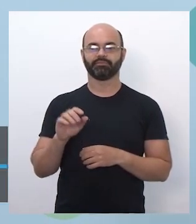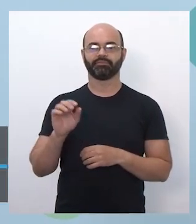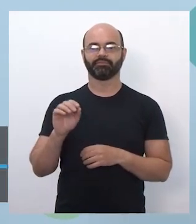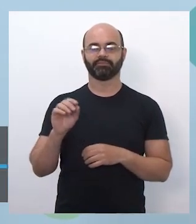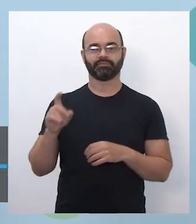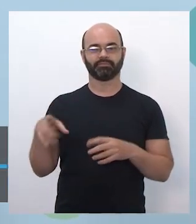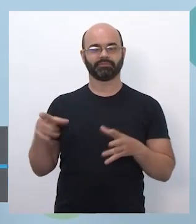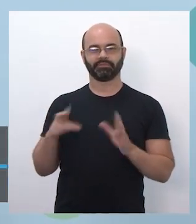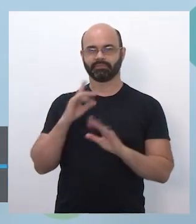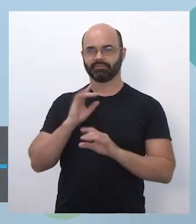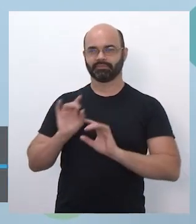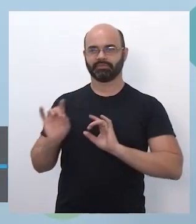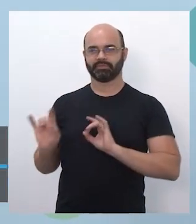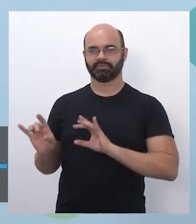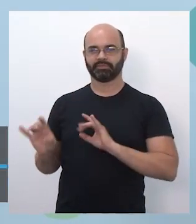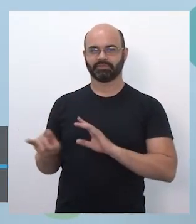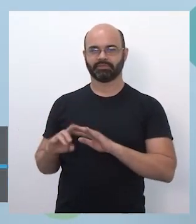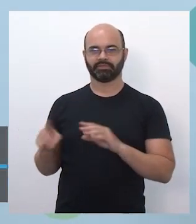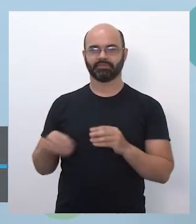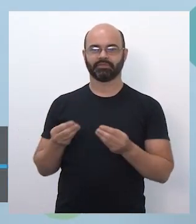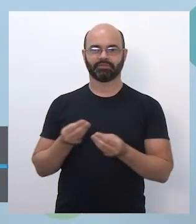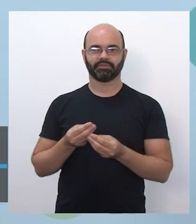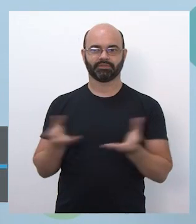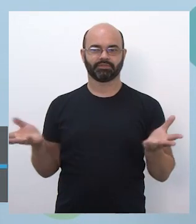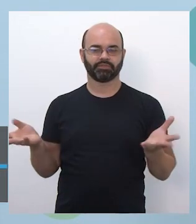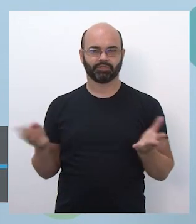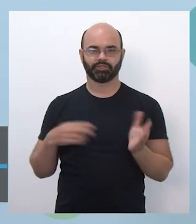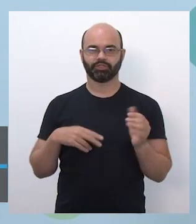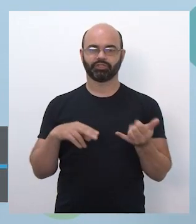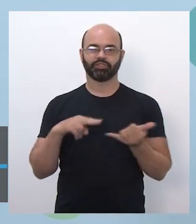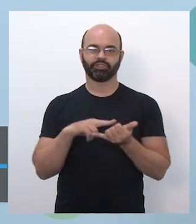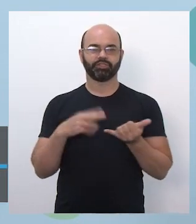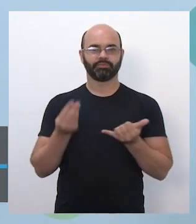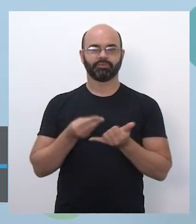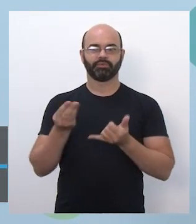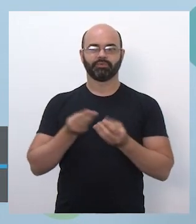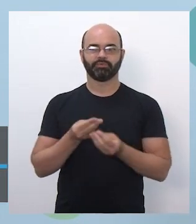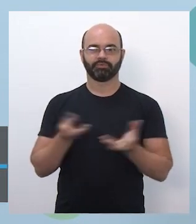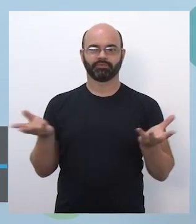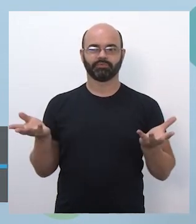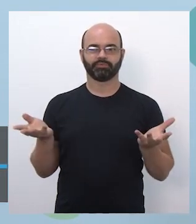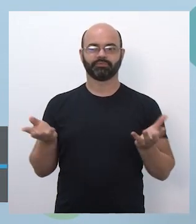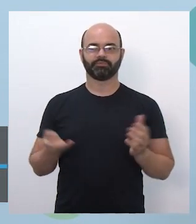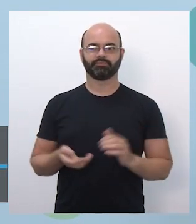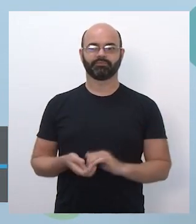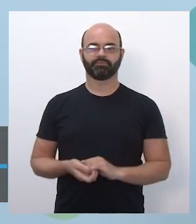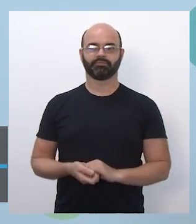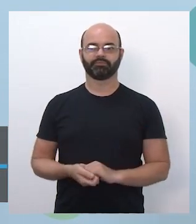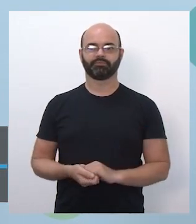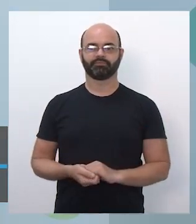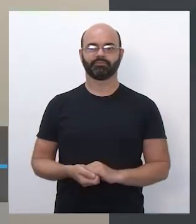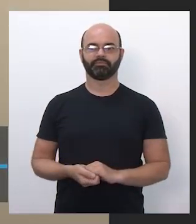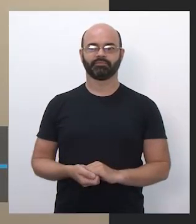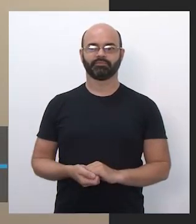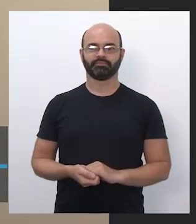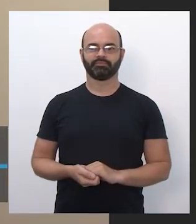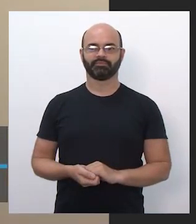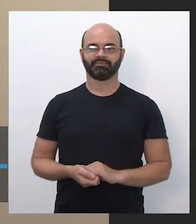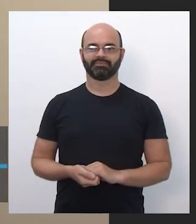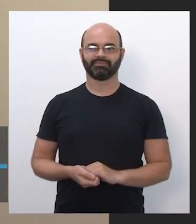técnica da distribuição dos chips. O que é você? Dá para a